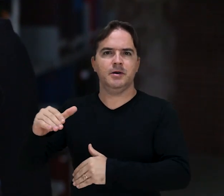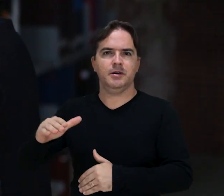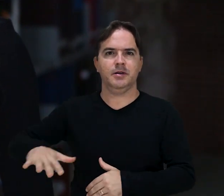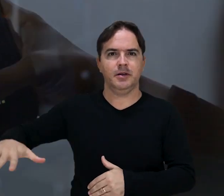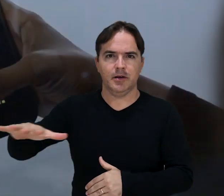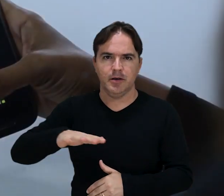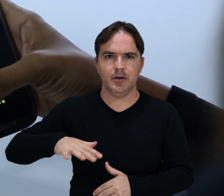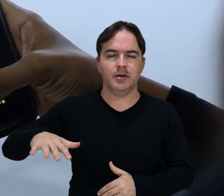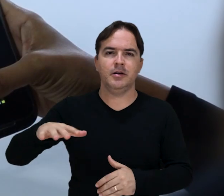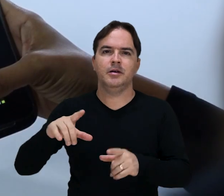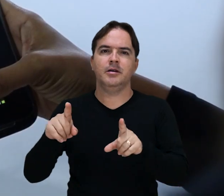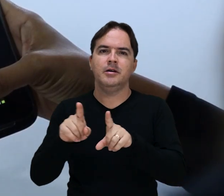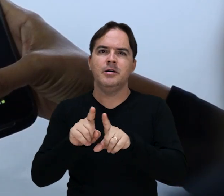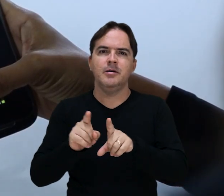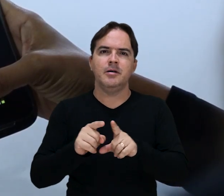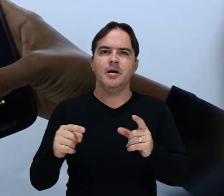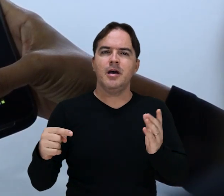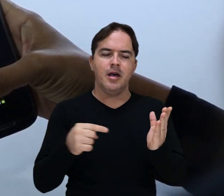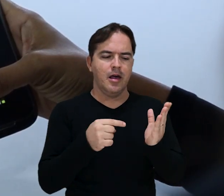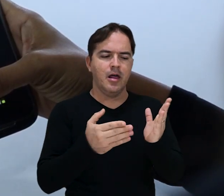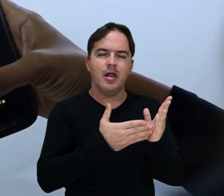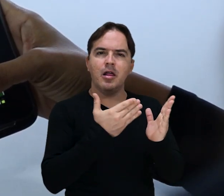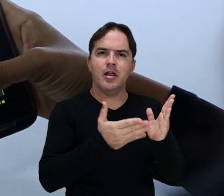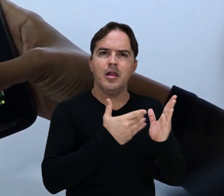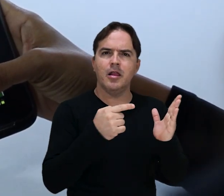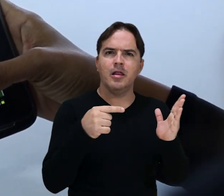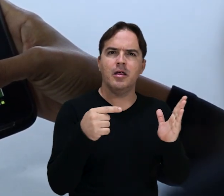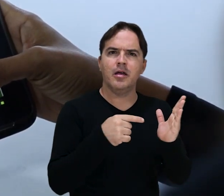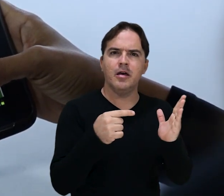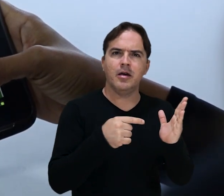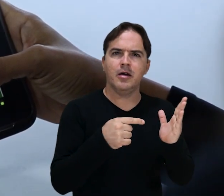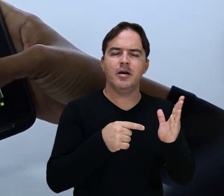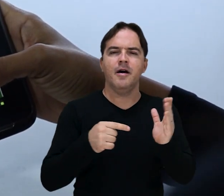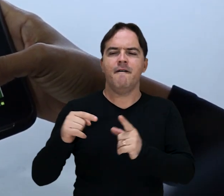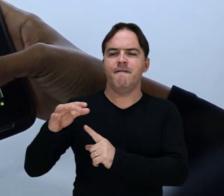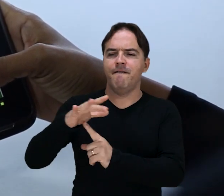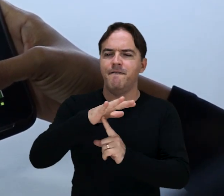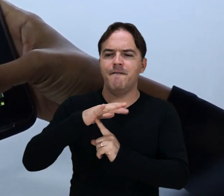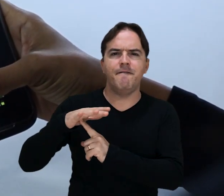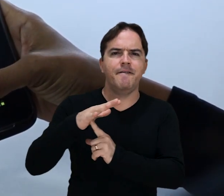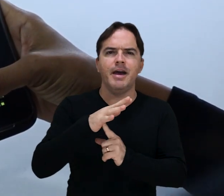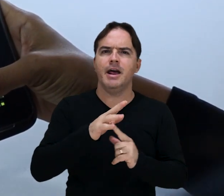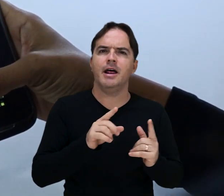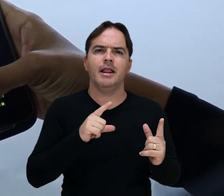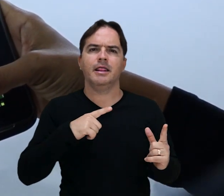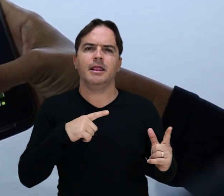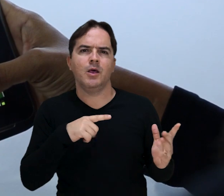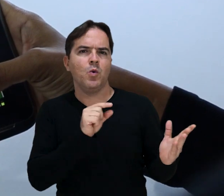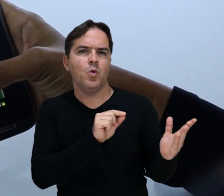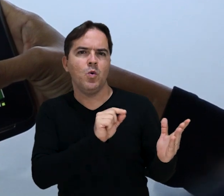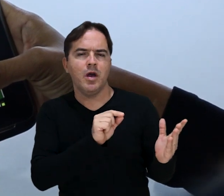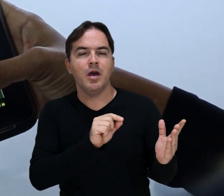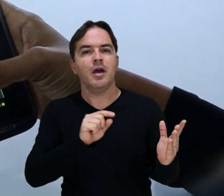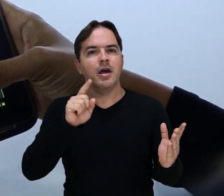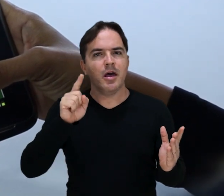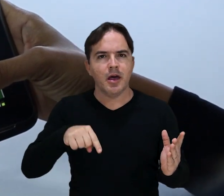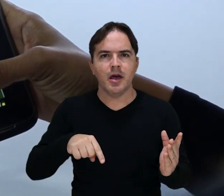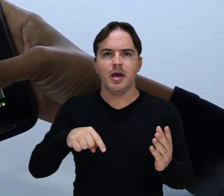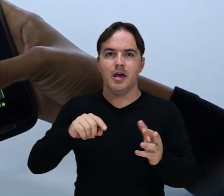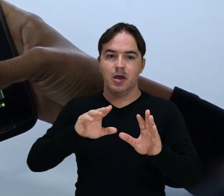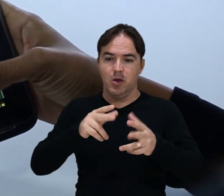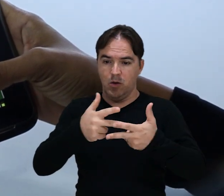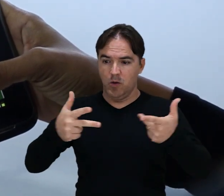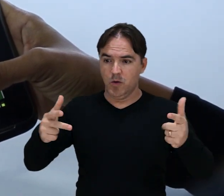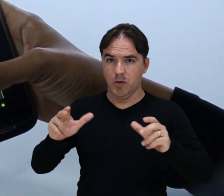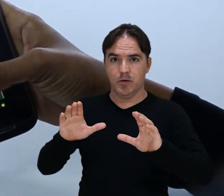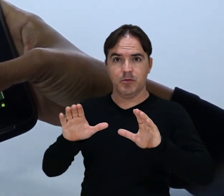da obra O que é essa feira tem? Um olhar sobre as feiras agroecológicas e orgânicas. São autores também dessa obra os doutorandos